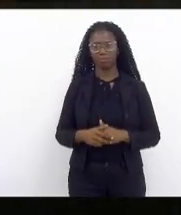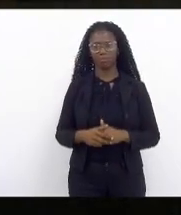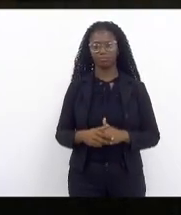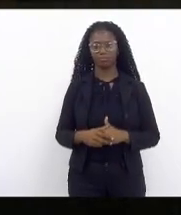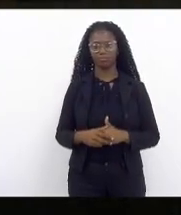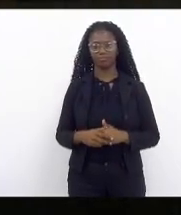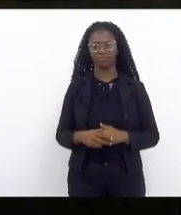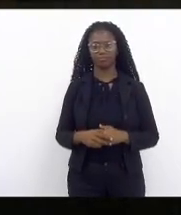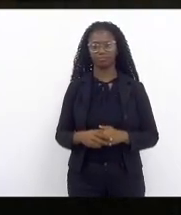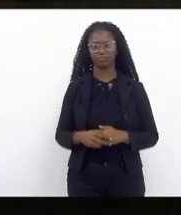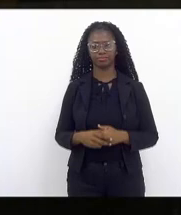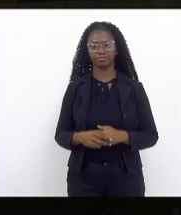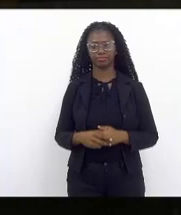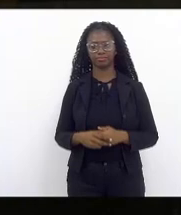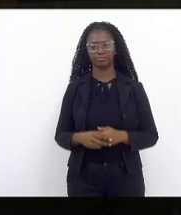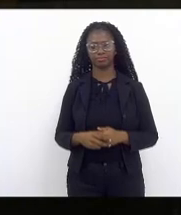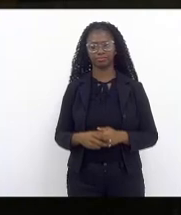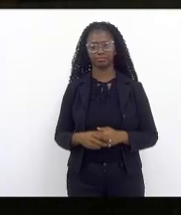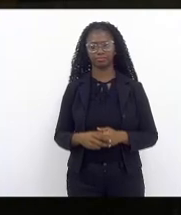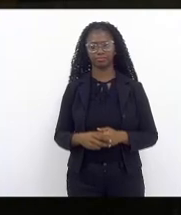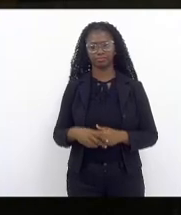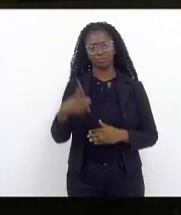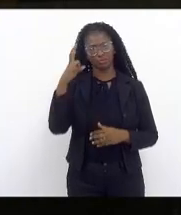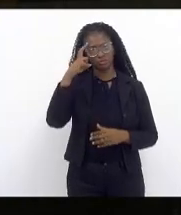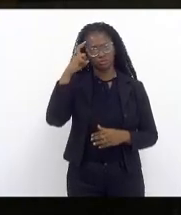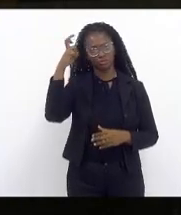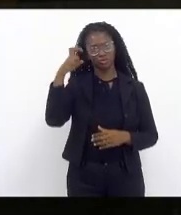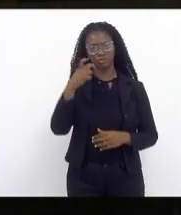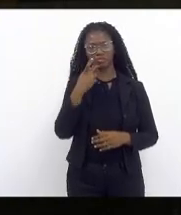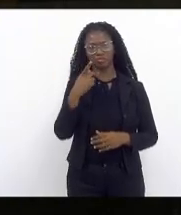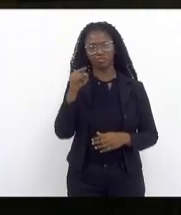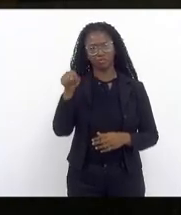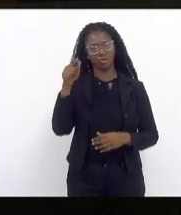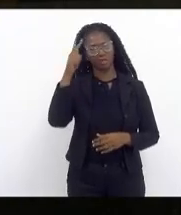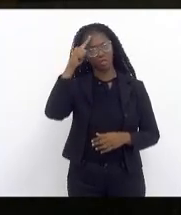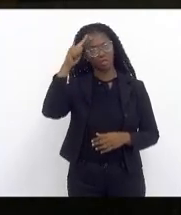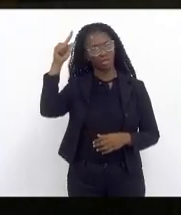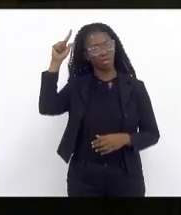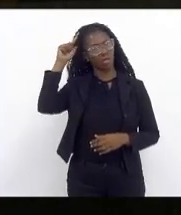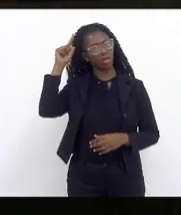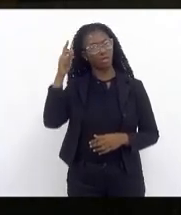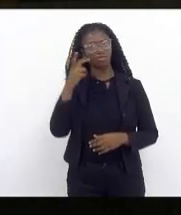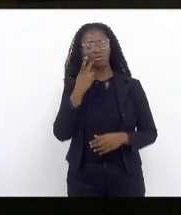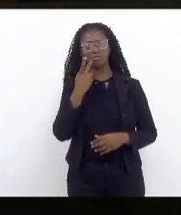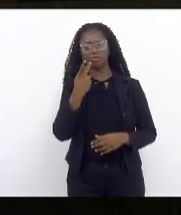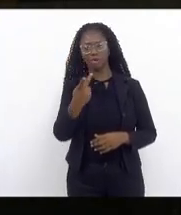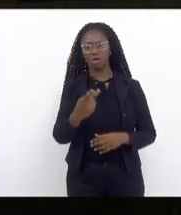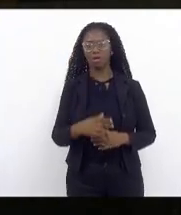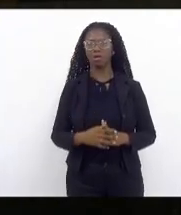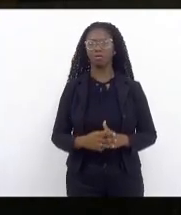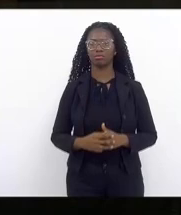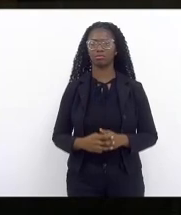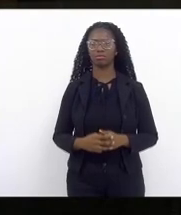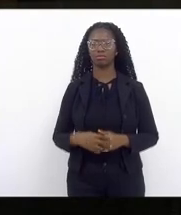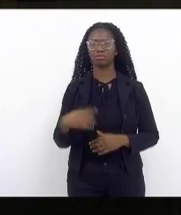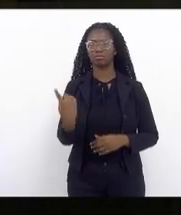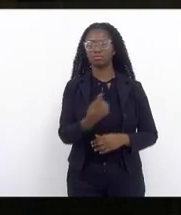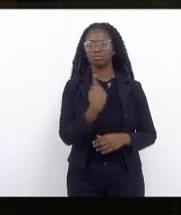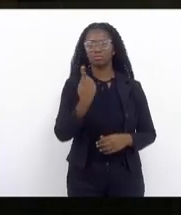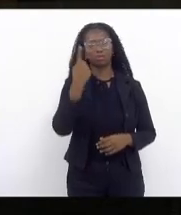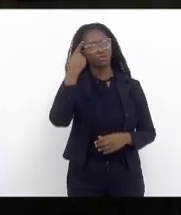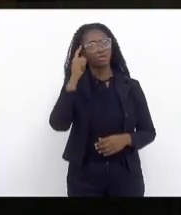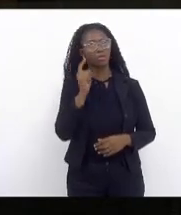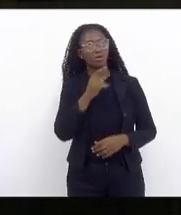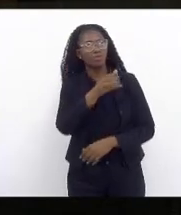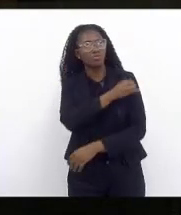certa vez e tem sabedoria nas palavras do deputado Luiz Paulo quando disse que nós não sabemos se o